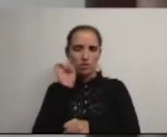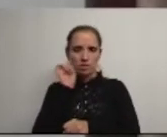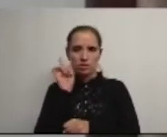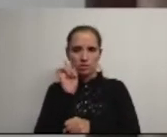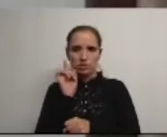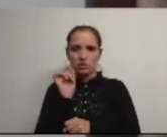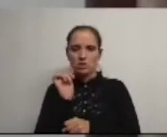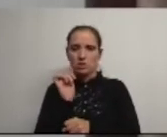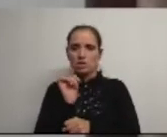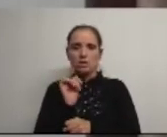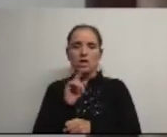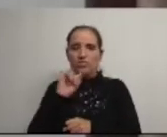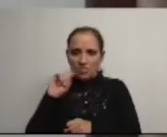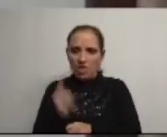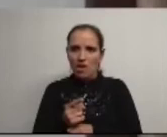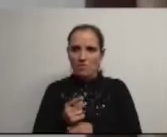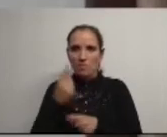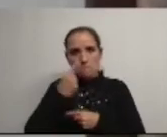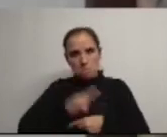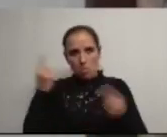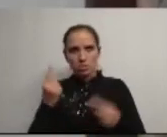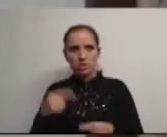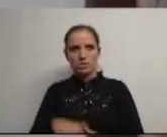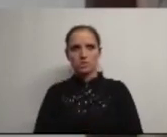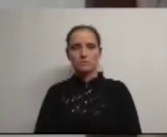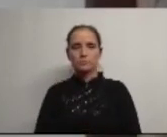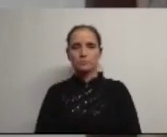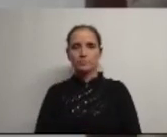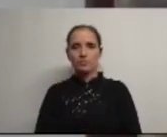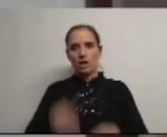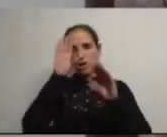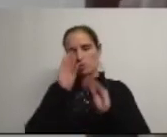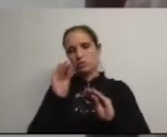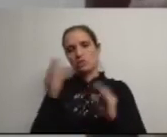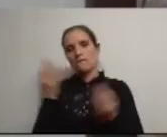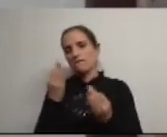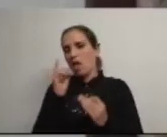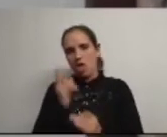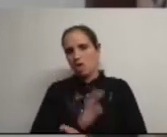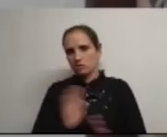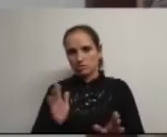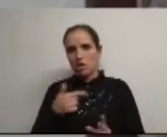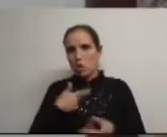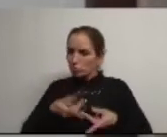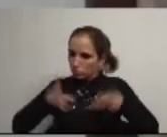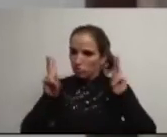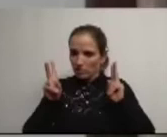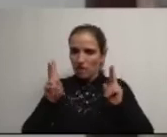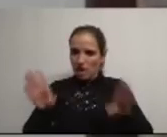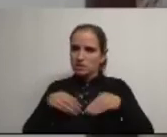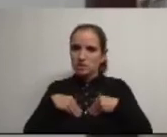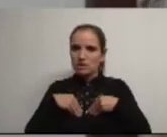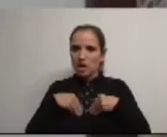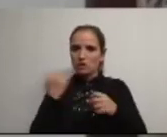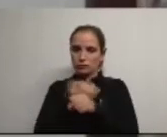suas e que devem ser públicas a educação é uma delas e eu estou disponível para aceitar